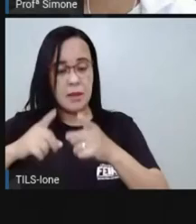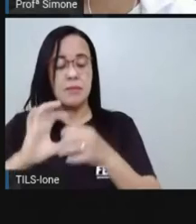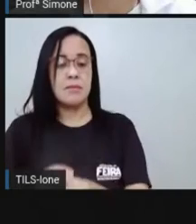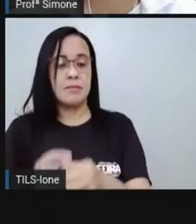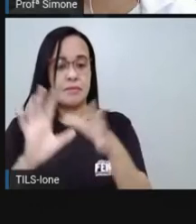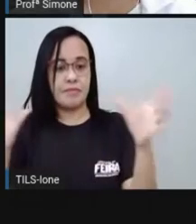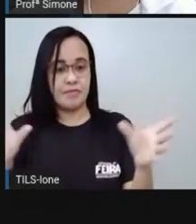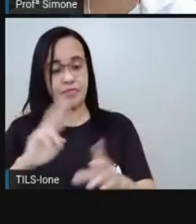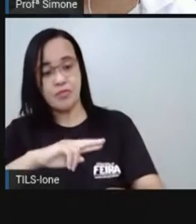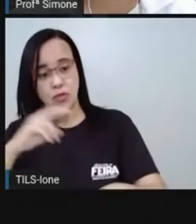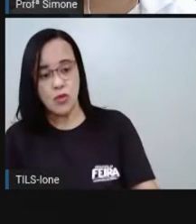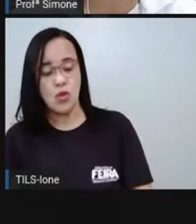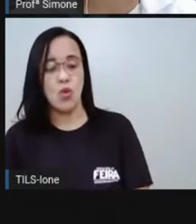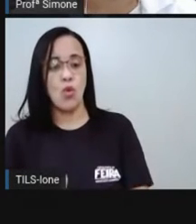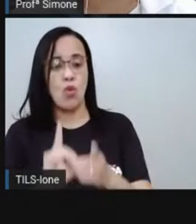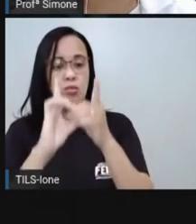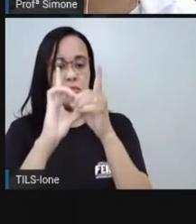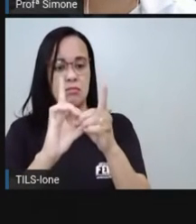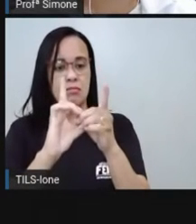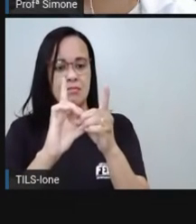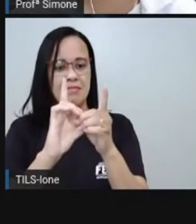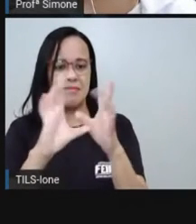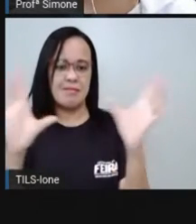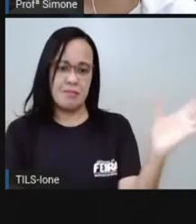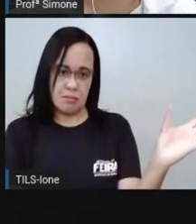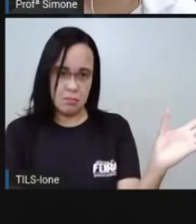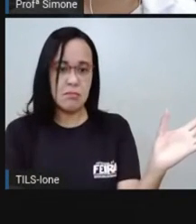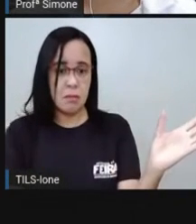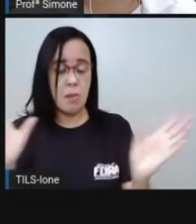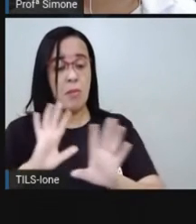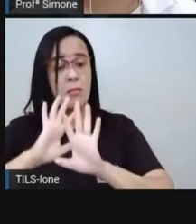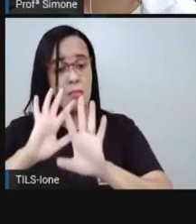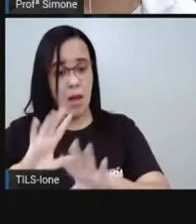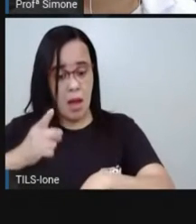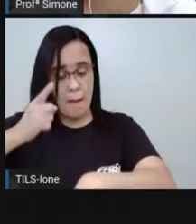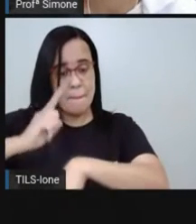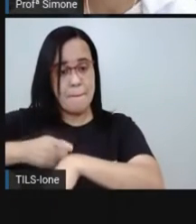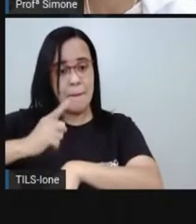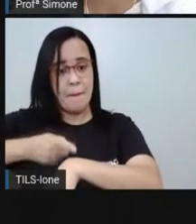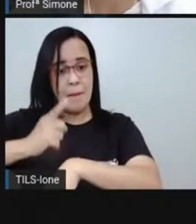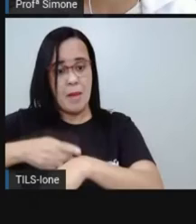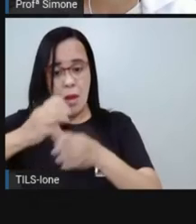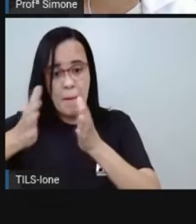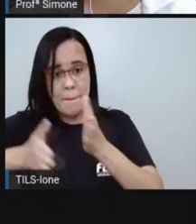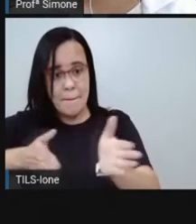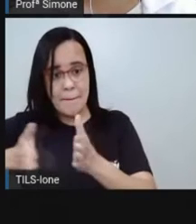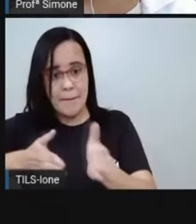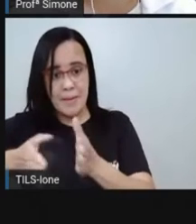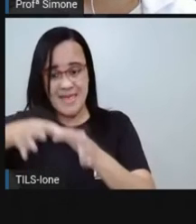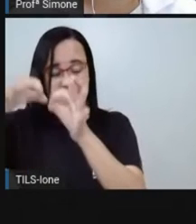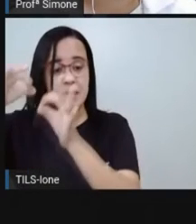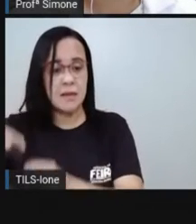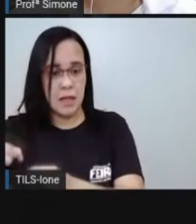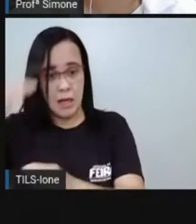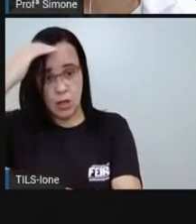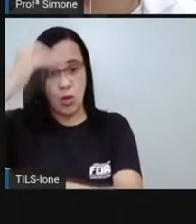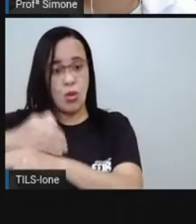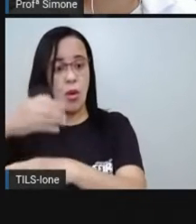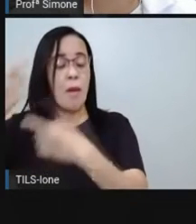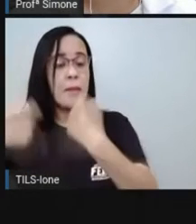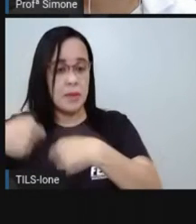assumem, eles têm um tempo determinado pela própria lei do país. No caso do Brasil, a nossa lei